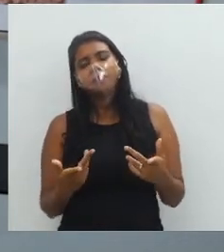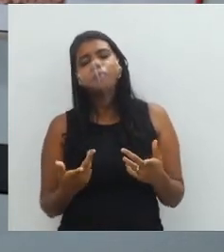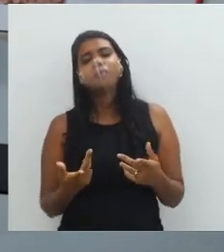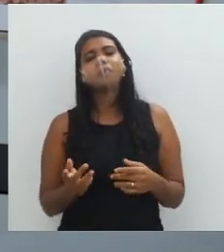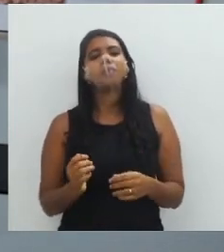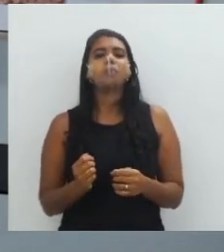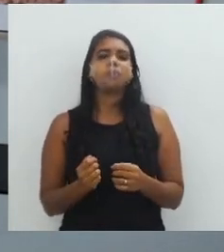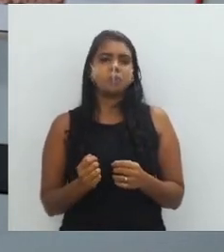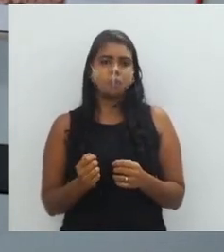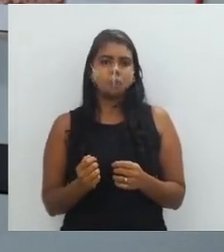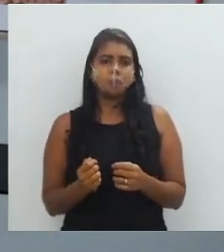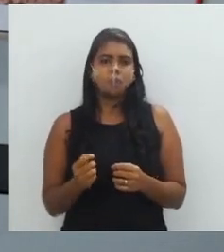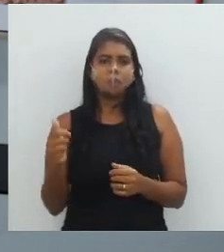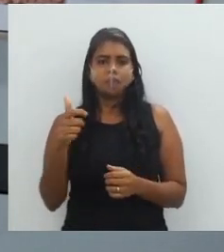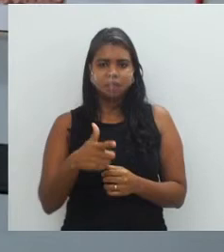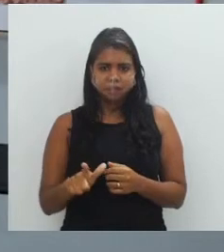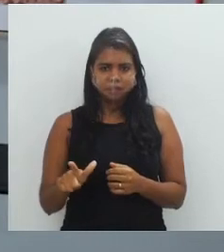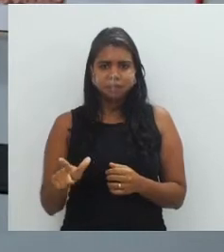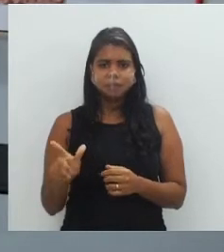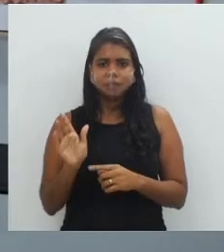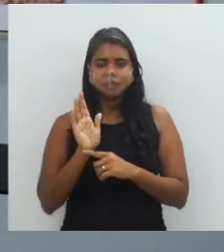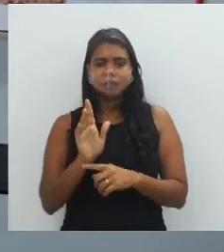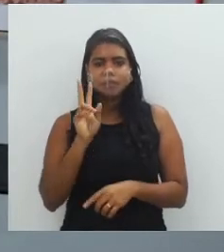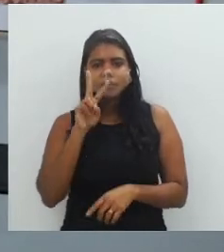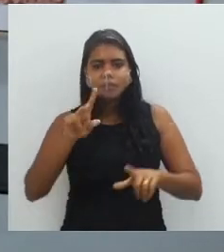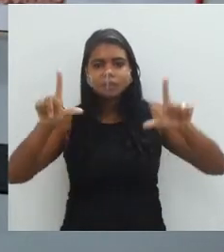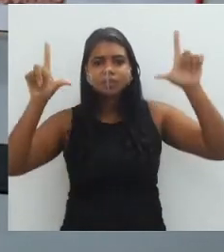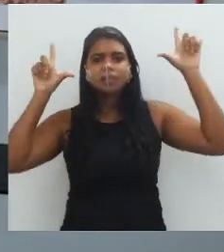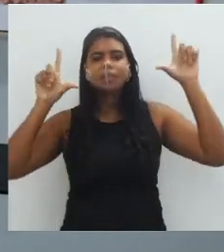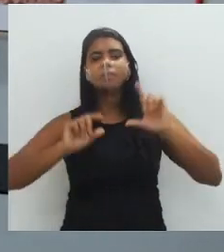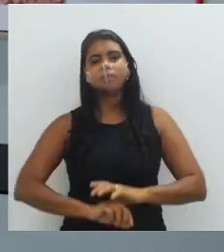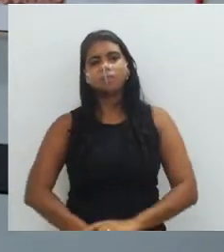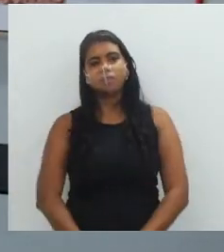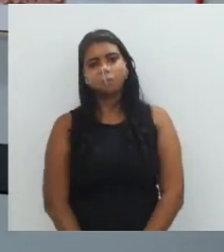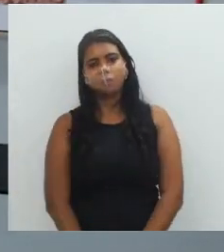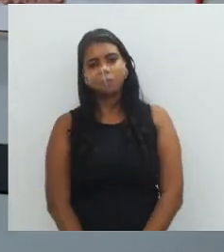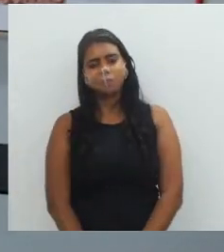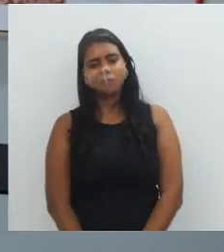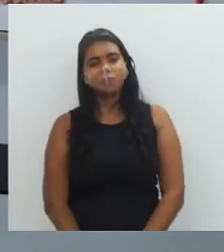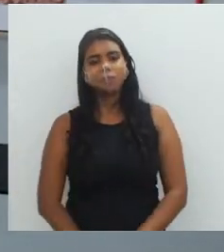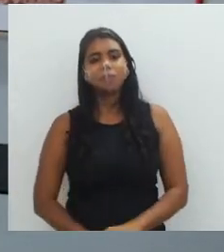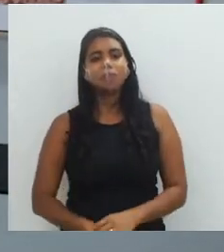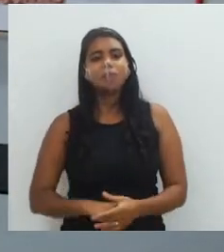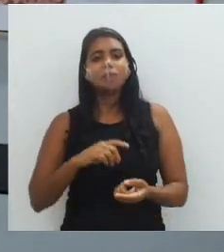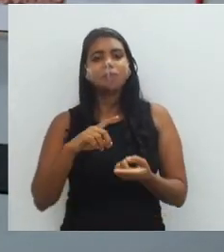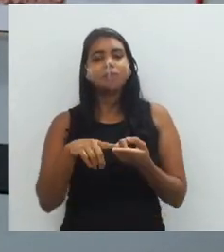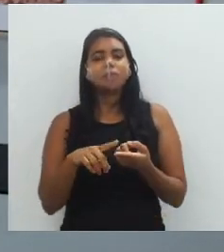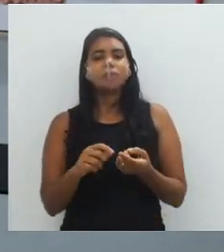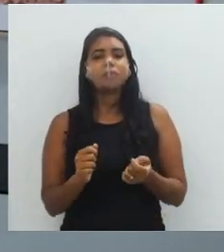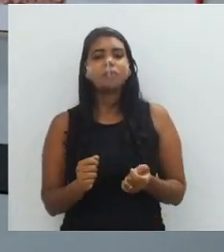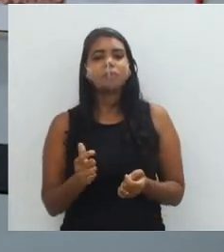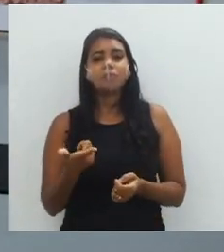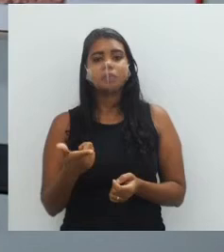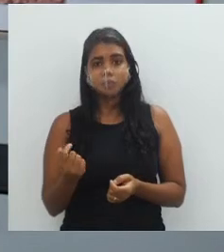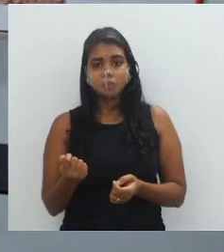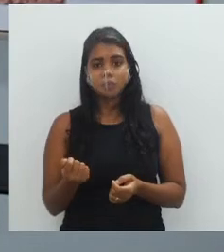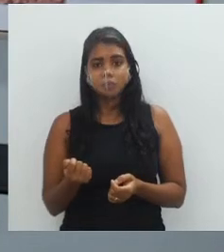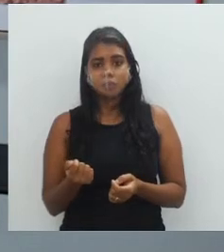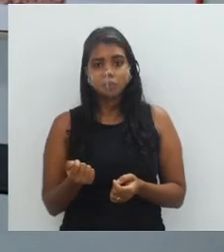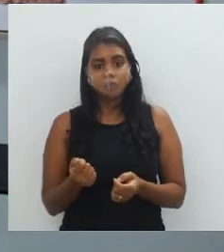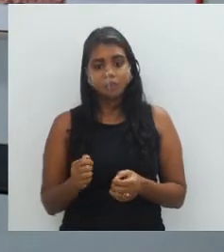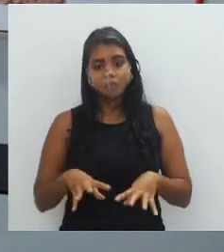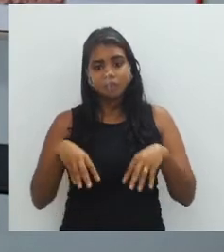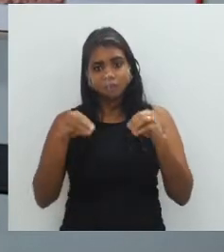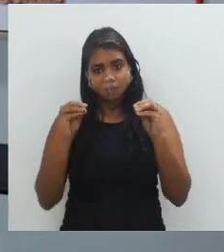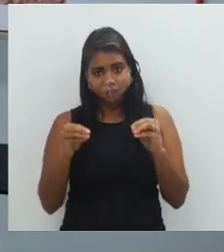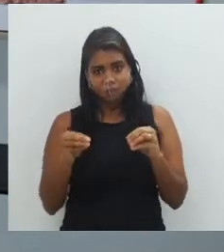origem a essa outra textura, como vocês estão vendo aí na imagem. E aí, quando não é uma textura natural